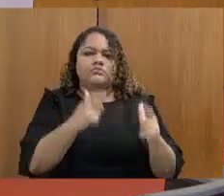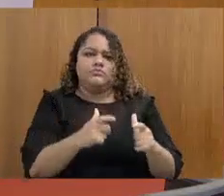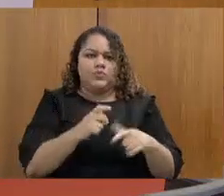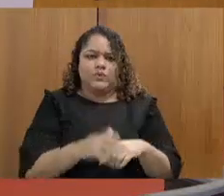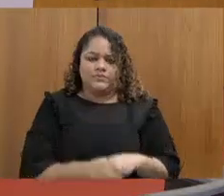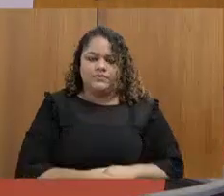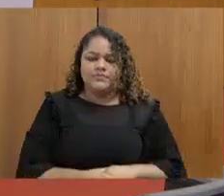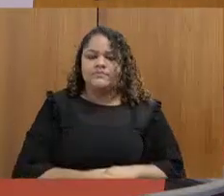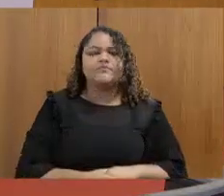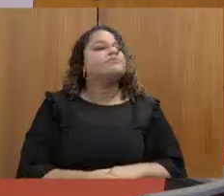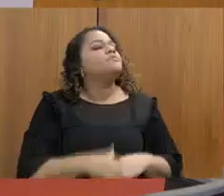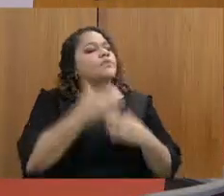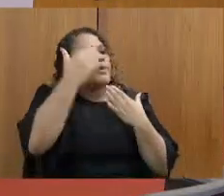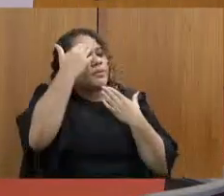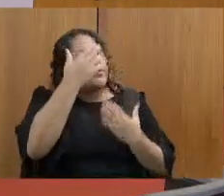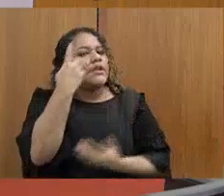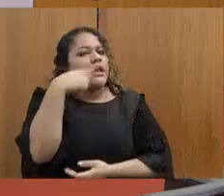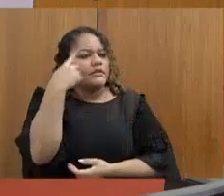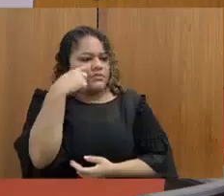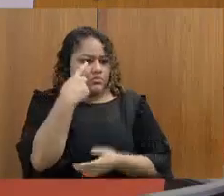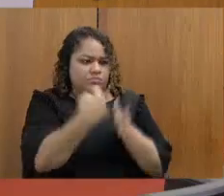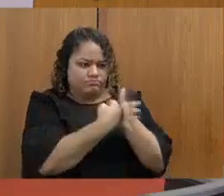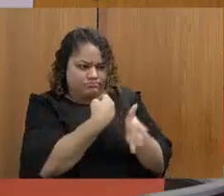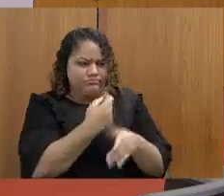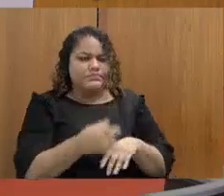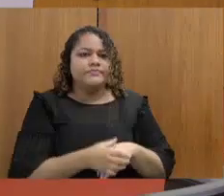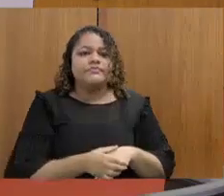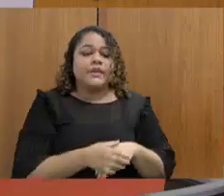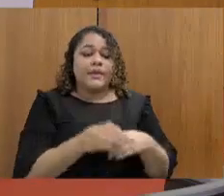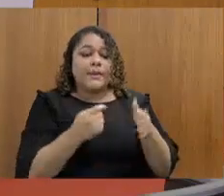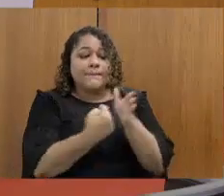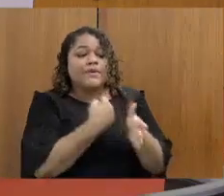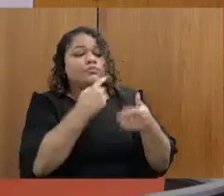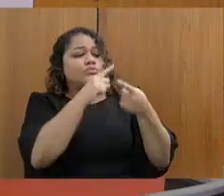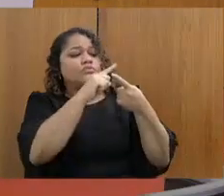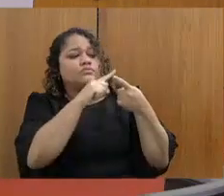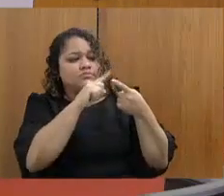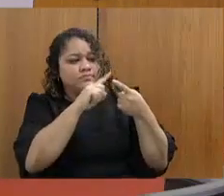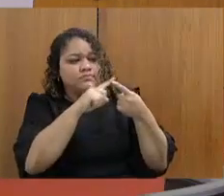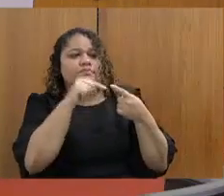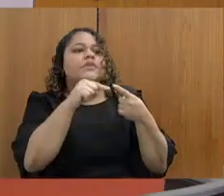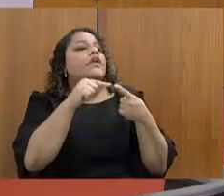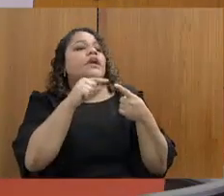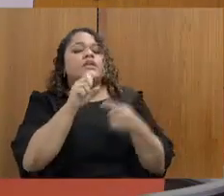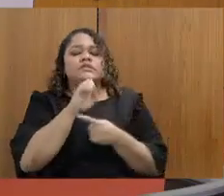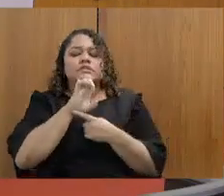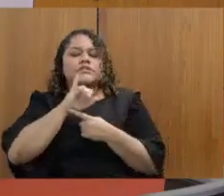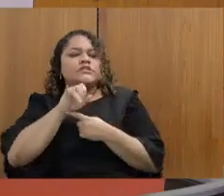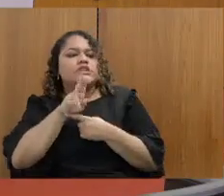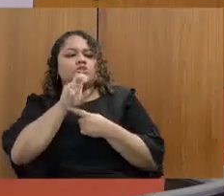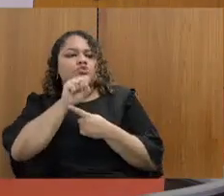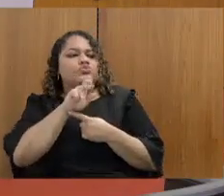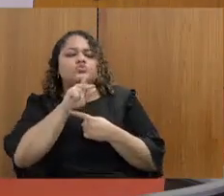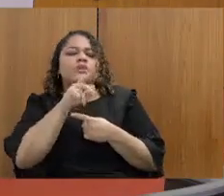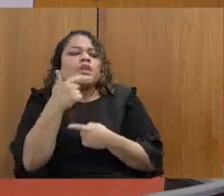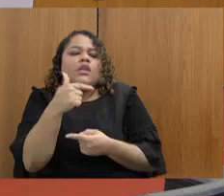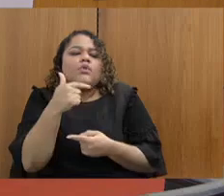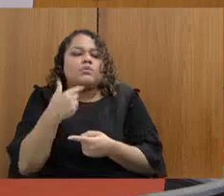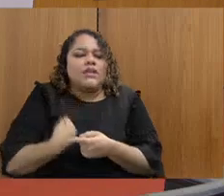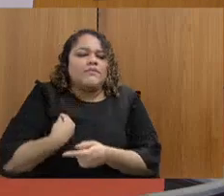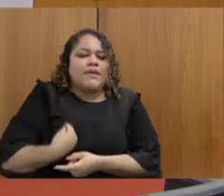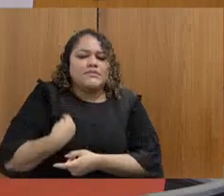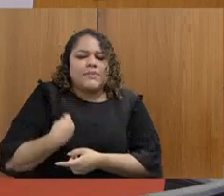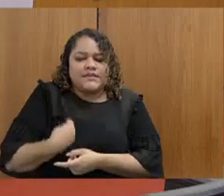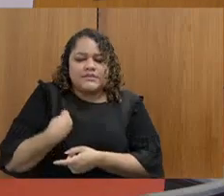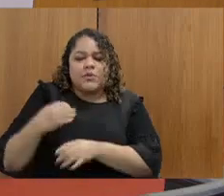Obrigado, deputada Bela. Com relação à primeira pergunta, infelizmente, a Sejusp, ela não participou do plano de recuperação fiscal, e, então, não